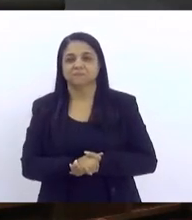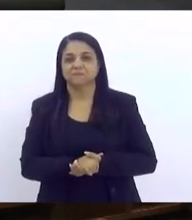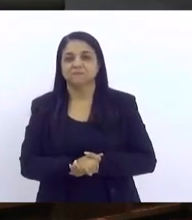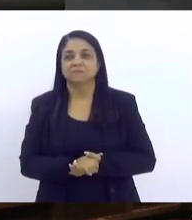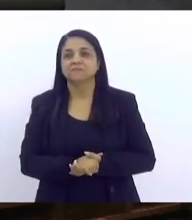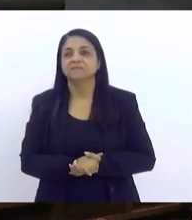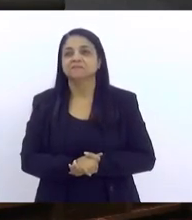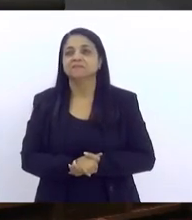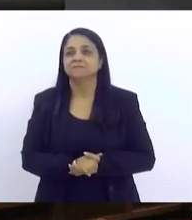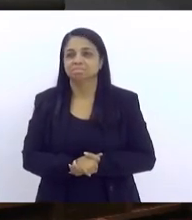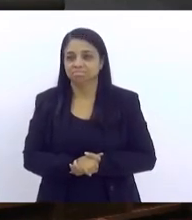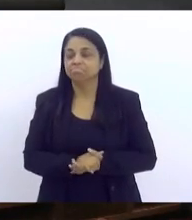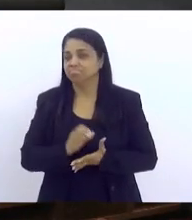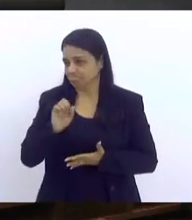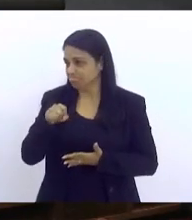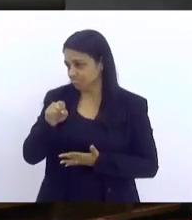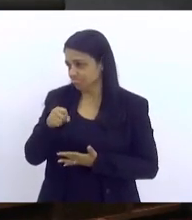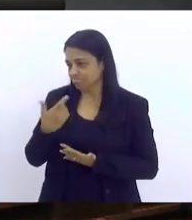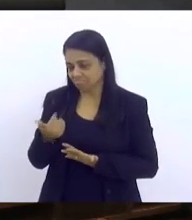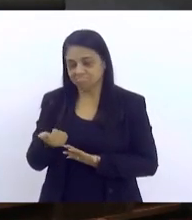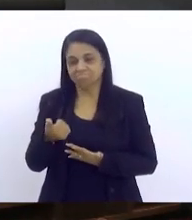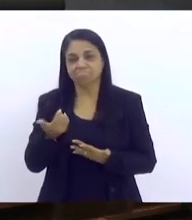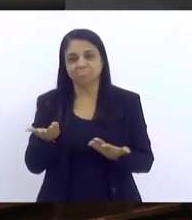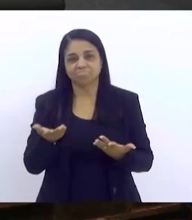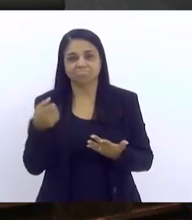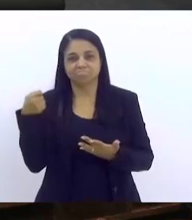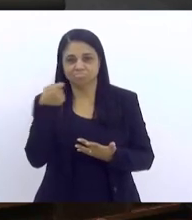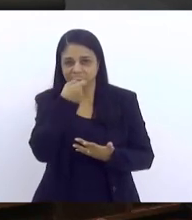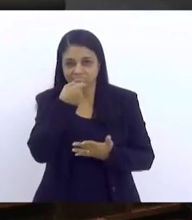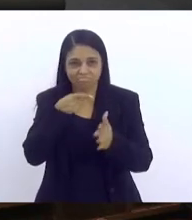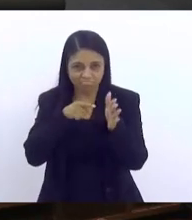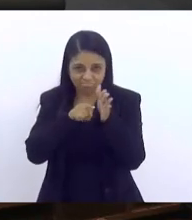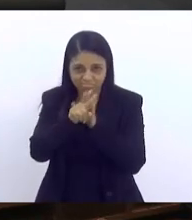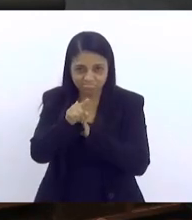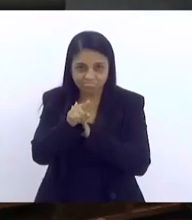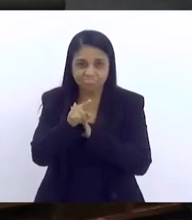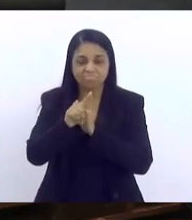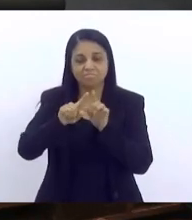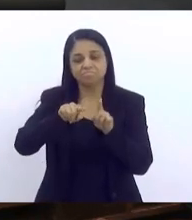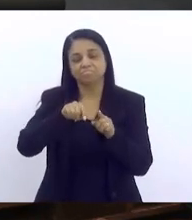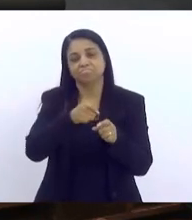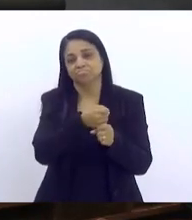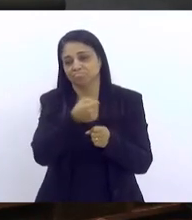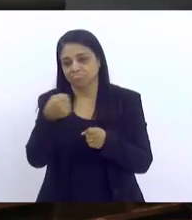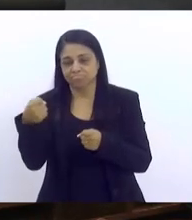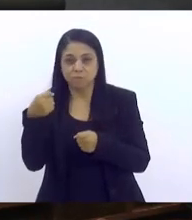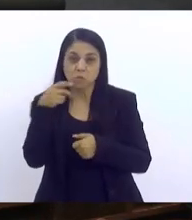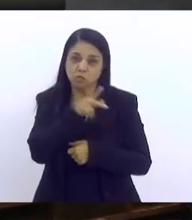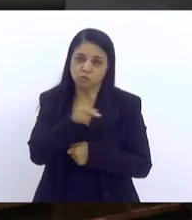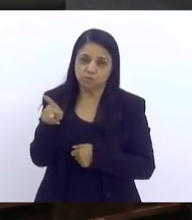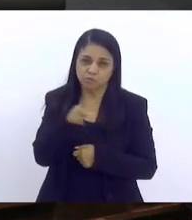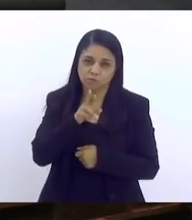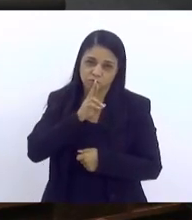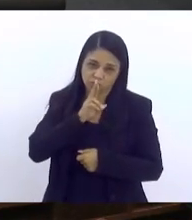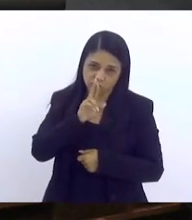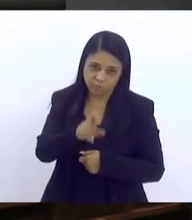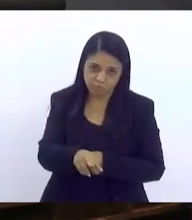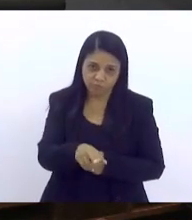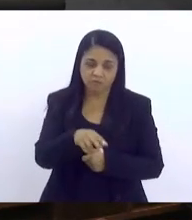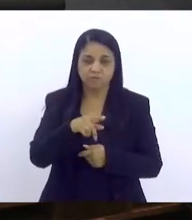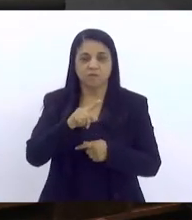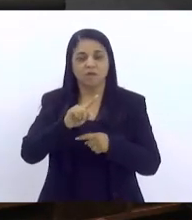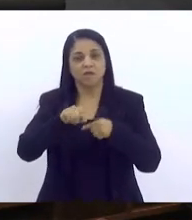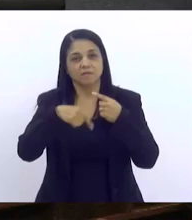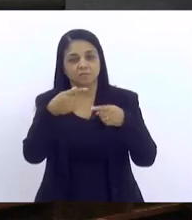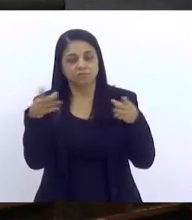Sim, isso. Então, após as intervenções, a gente faz, passa para as professoras, as professoras respondem, e já vão fazendo